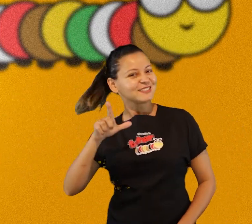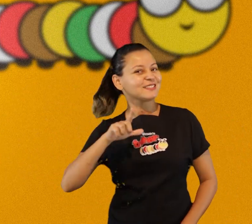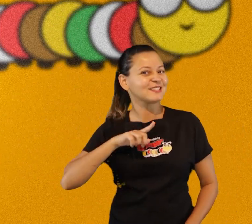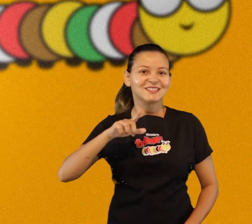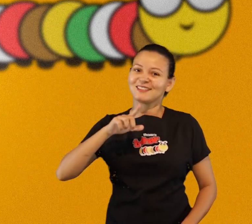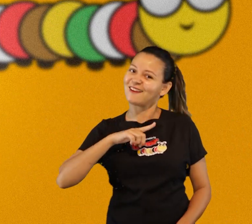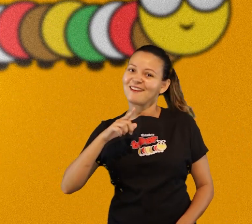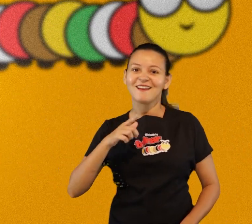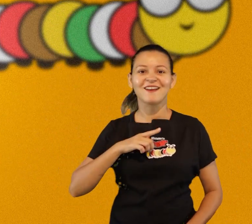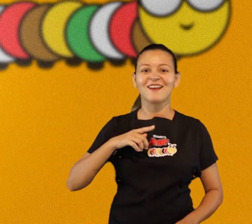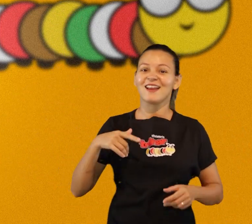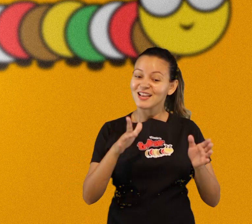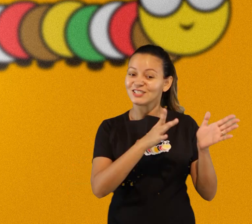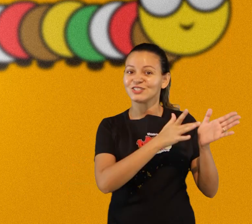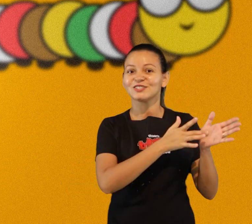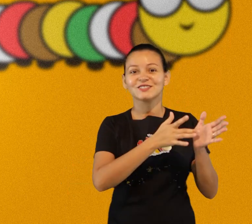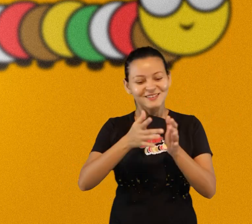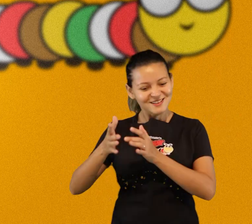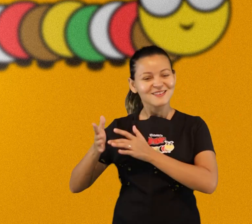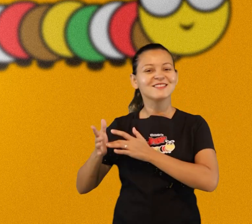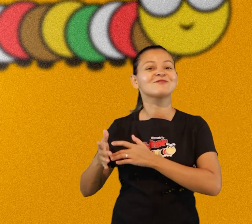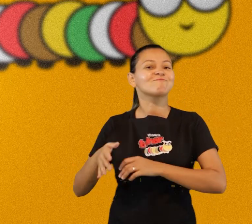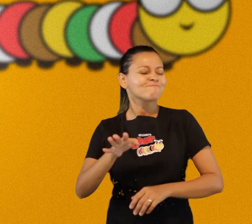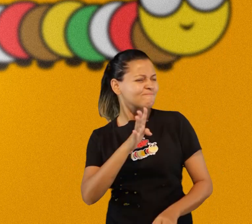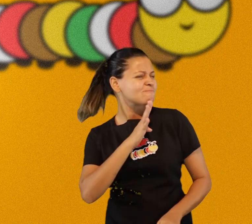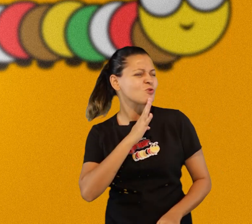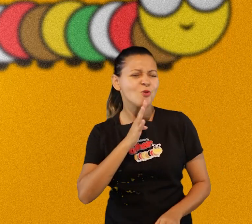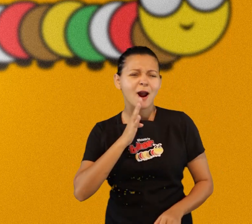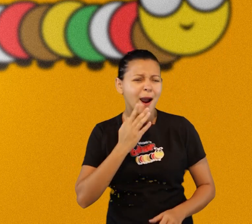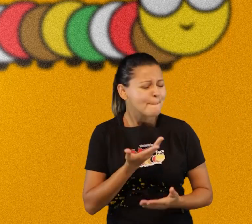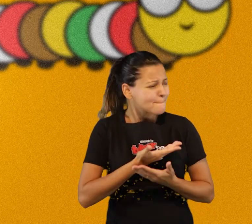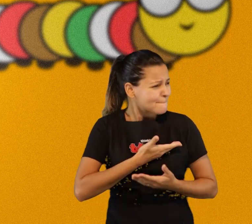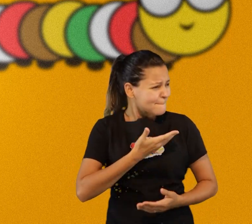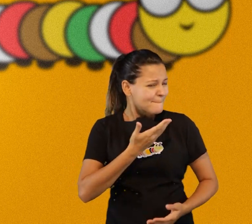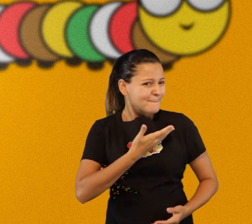amor que só tem quem já conhece Jesus